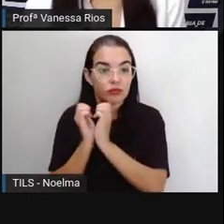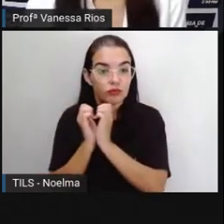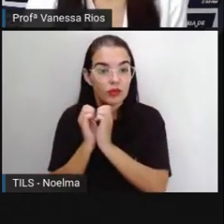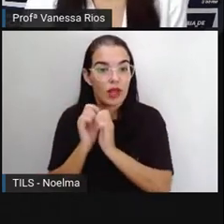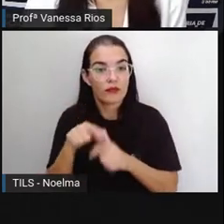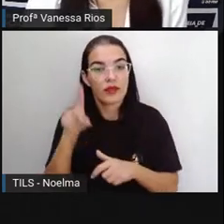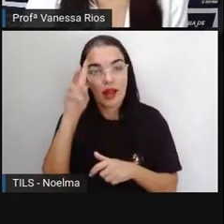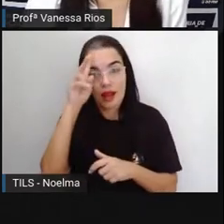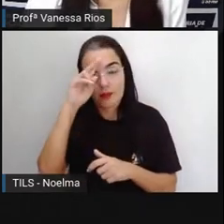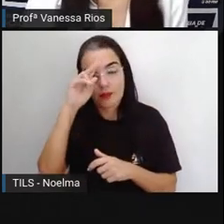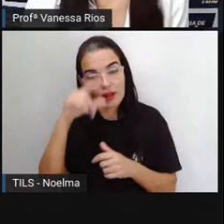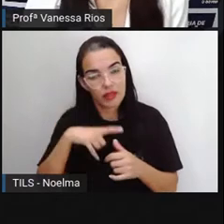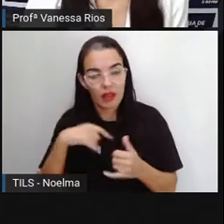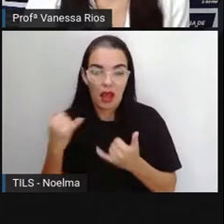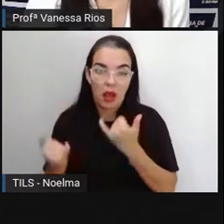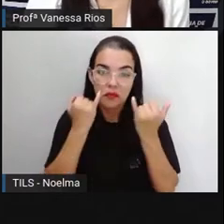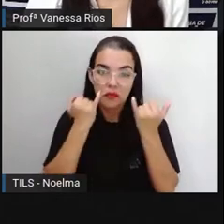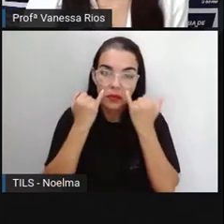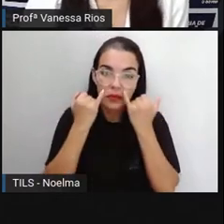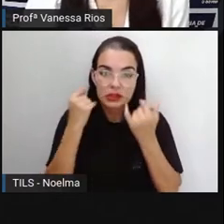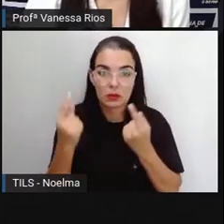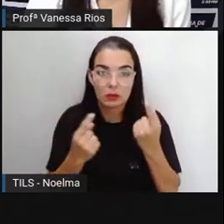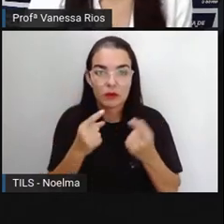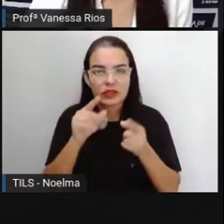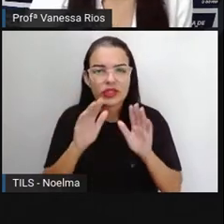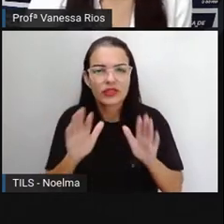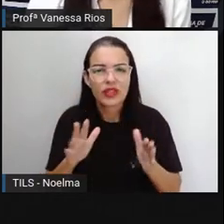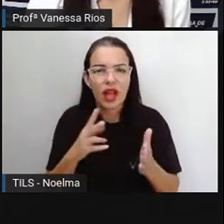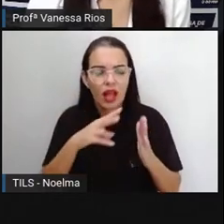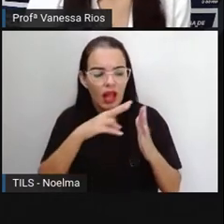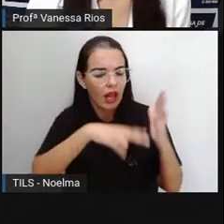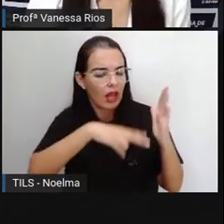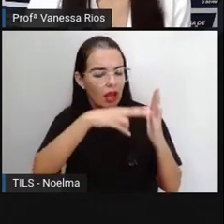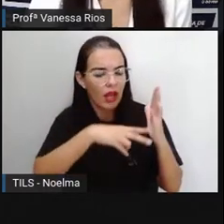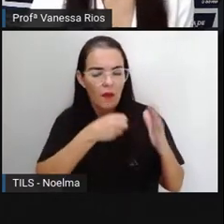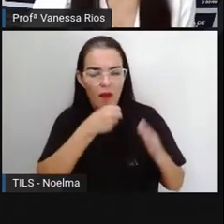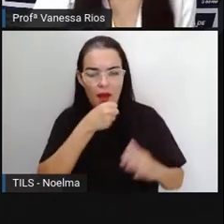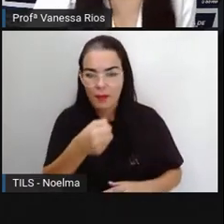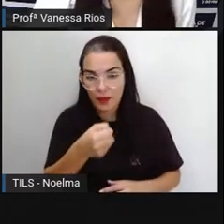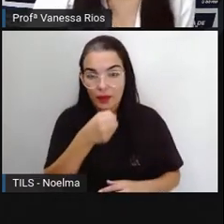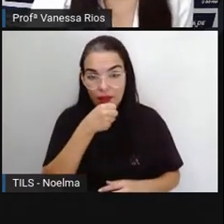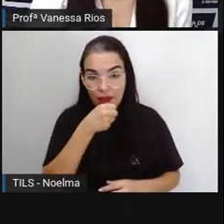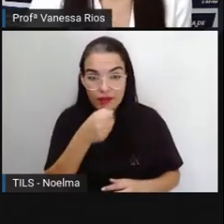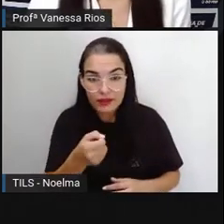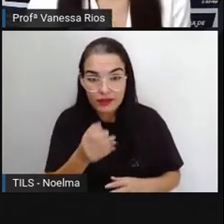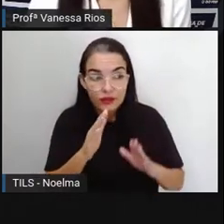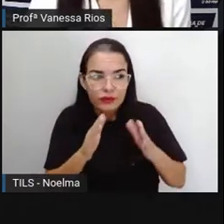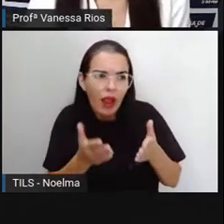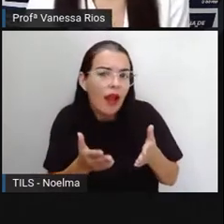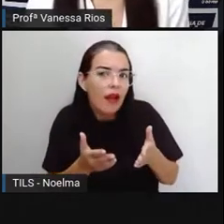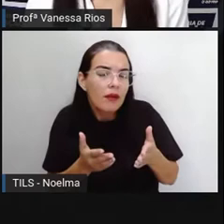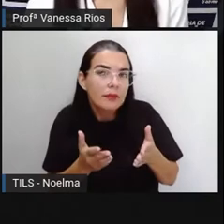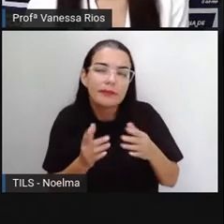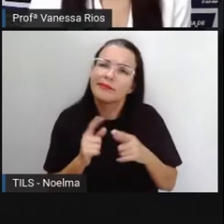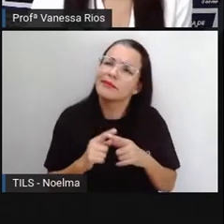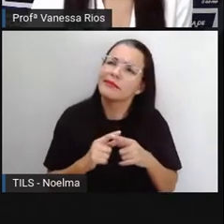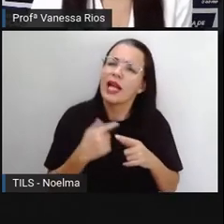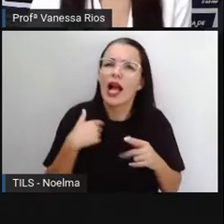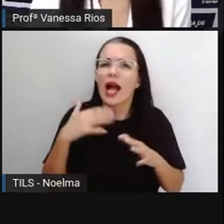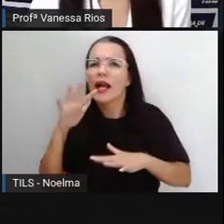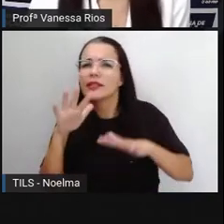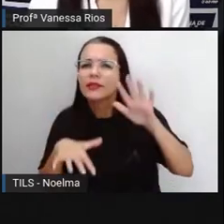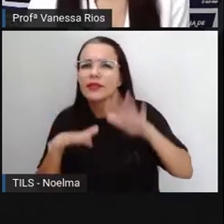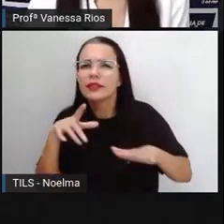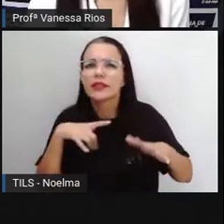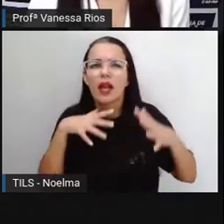ou lembra de alguma informação. Você já leu uma reportagem? E aí é bem comum haver uma confusão ou haver